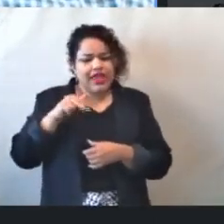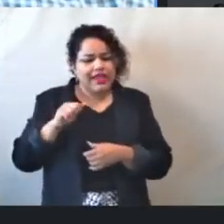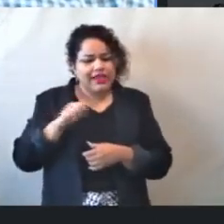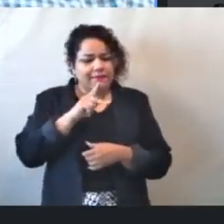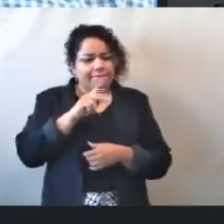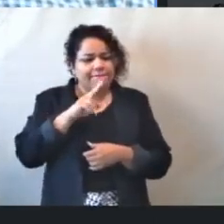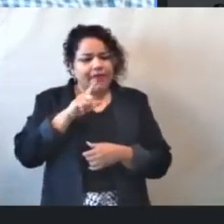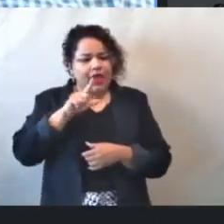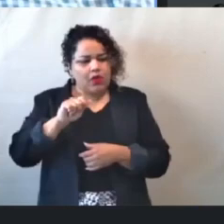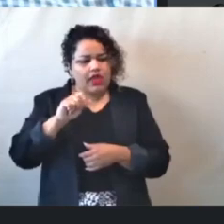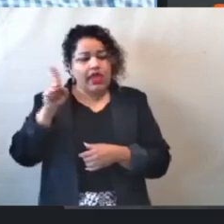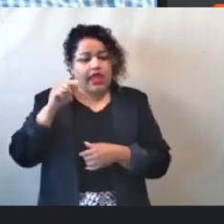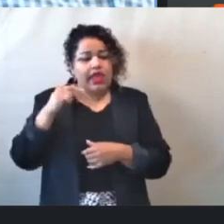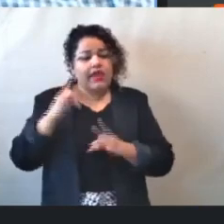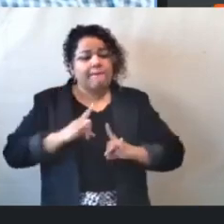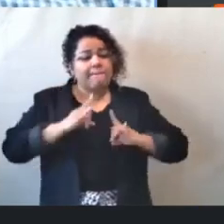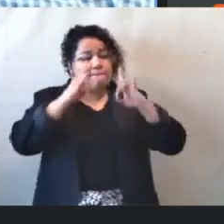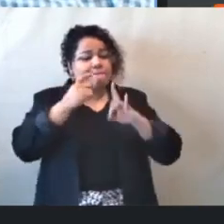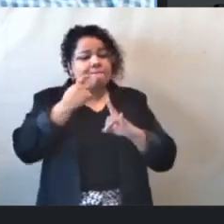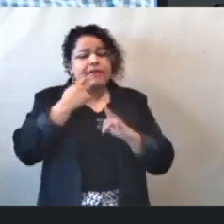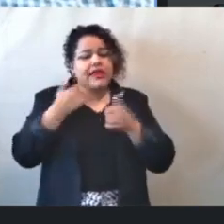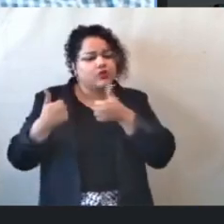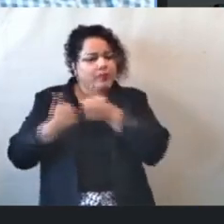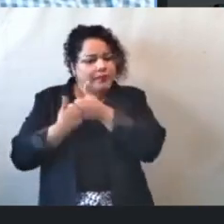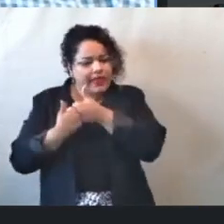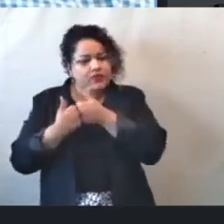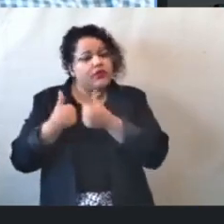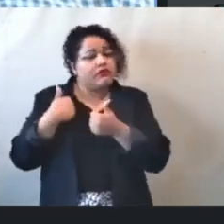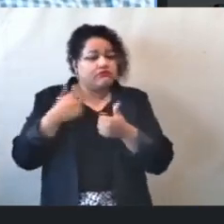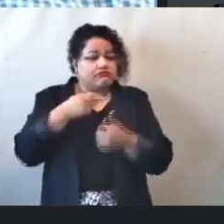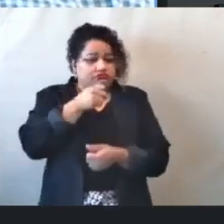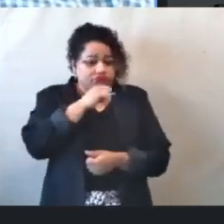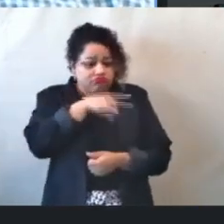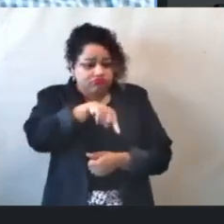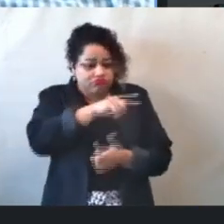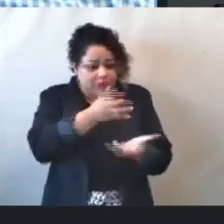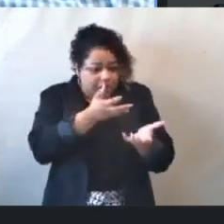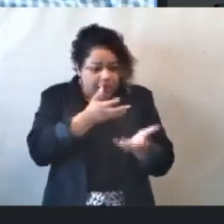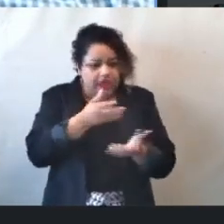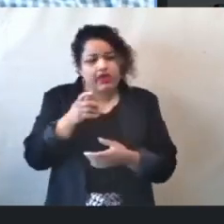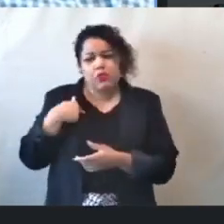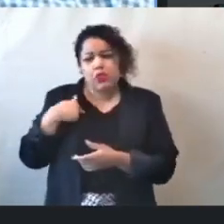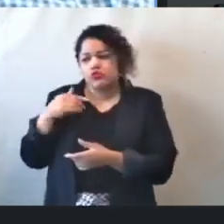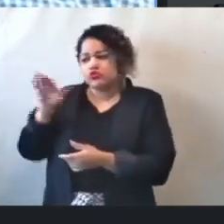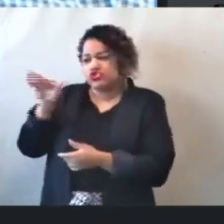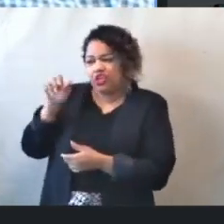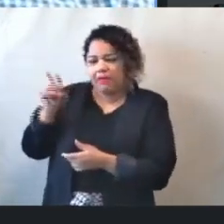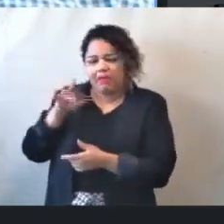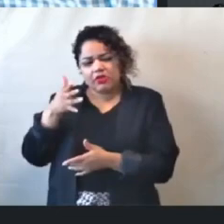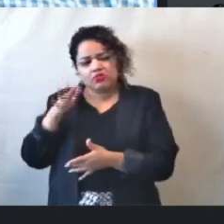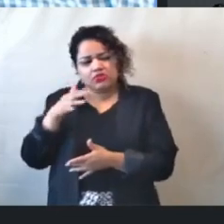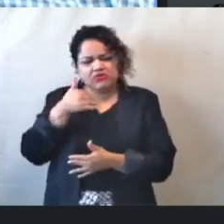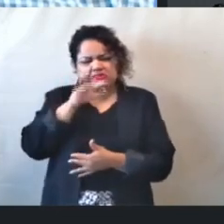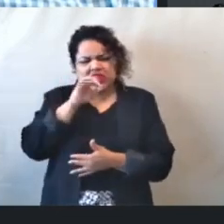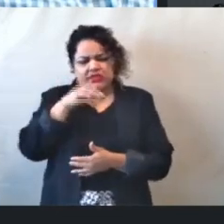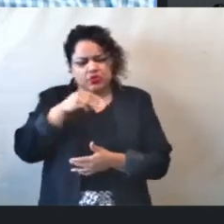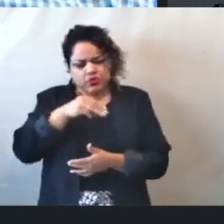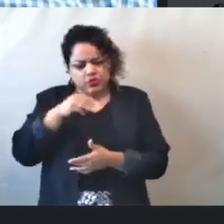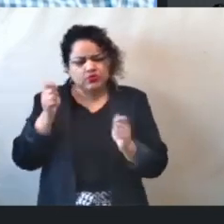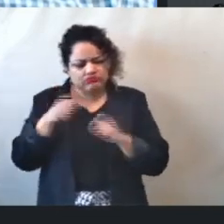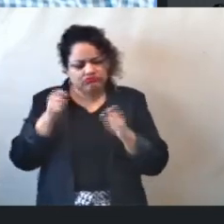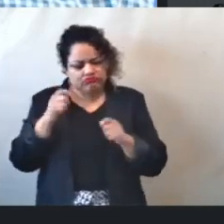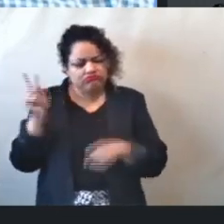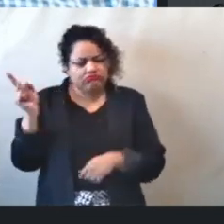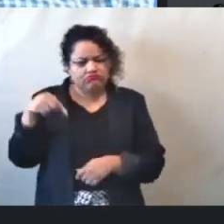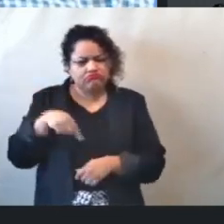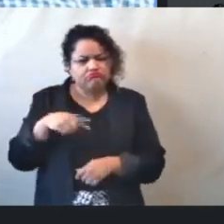Se for do interesse da comissão, eu posso solicitar que ela venha, acredito que em um período de 10 minutos, ela poderia estar presente.